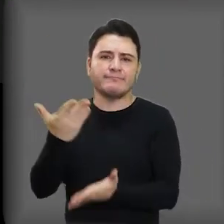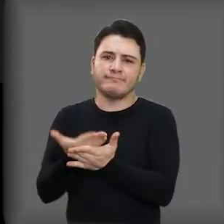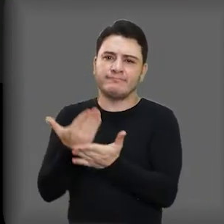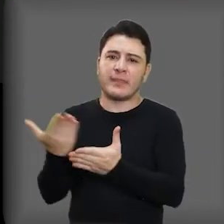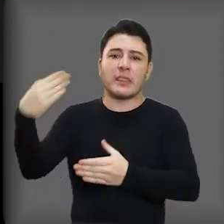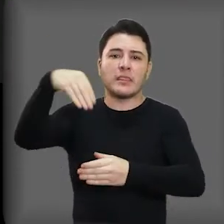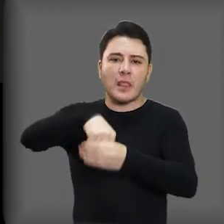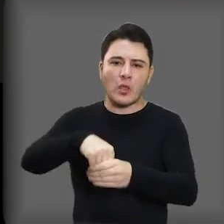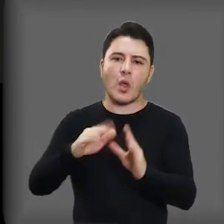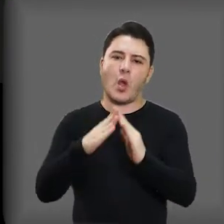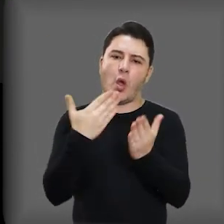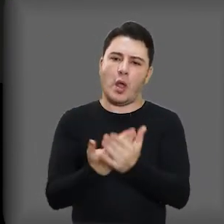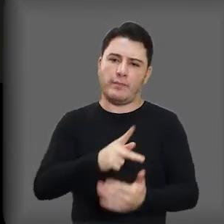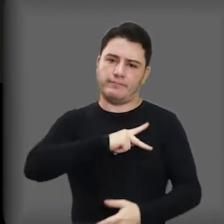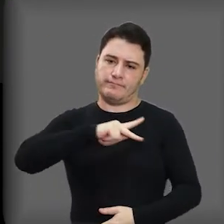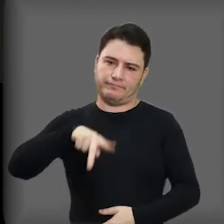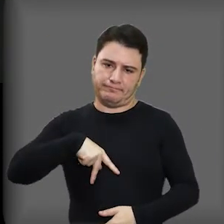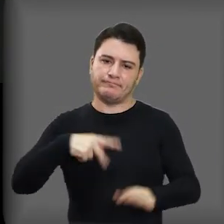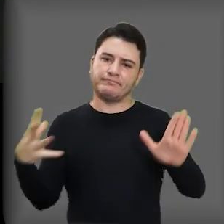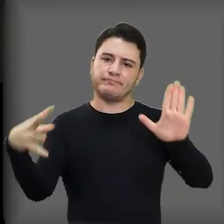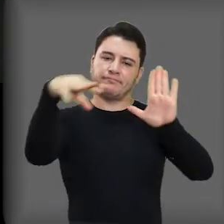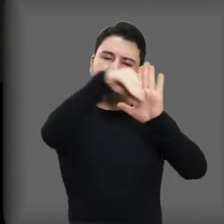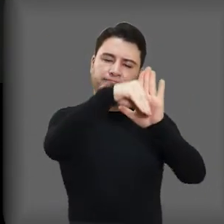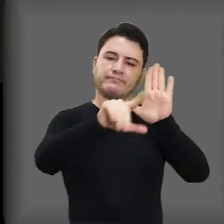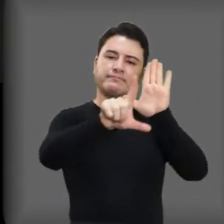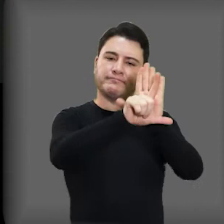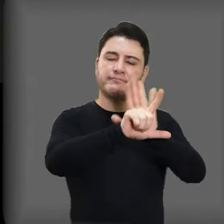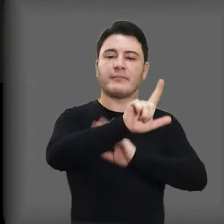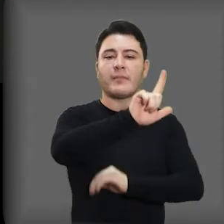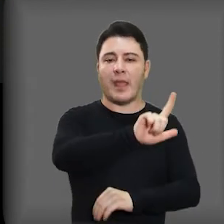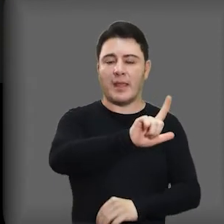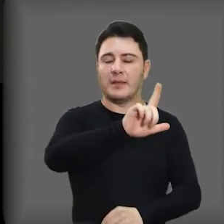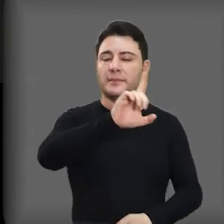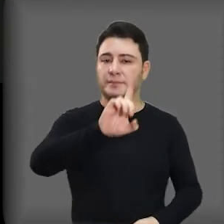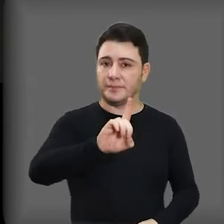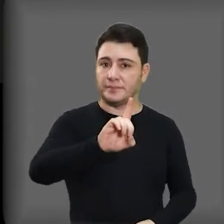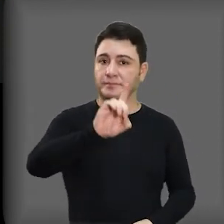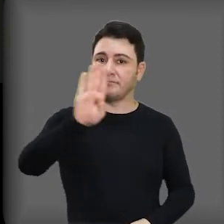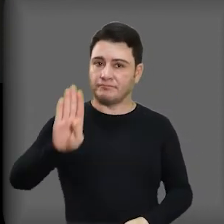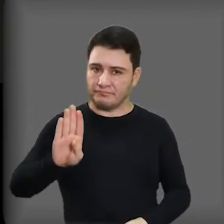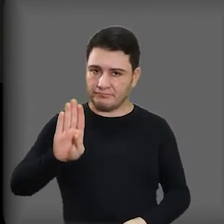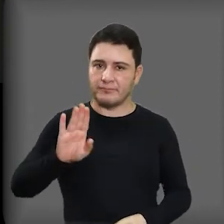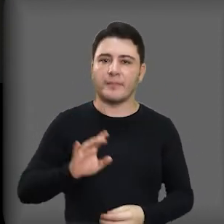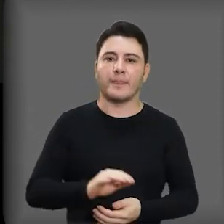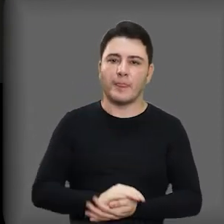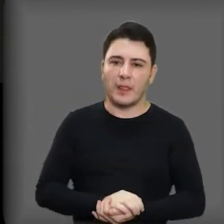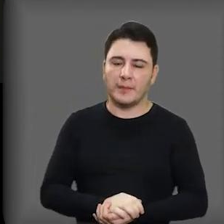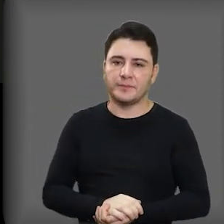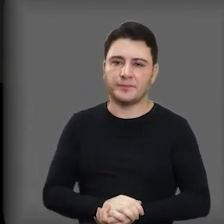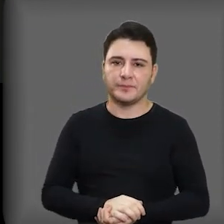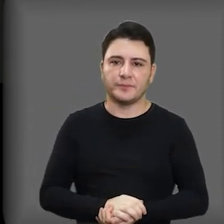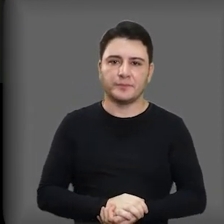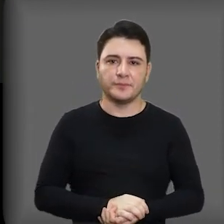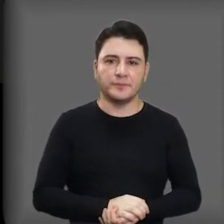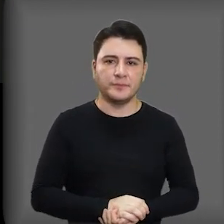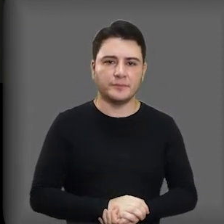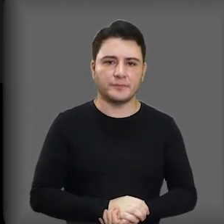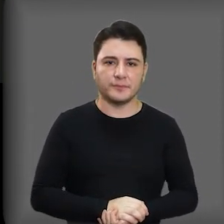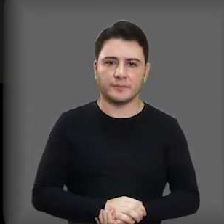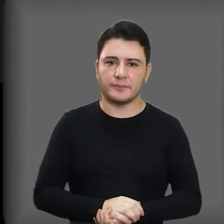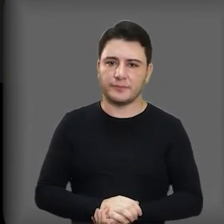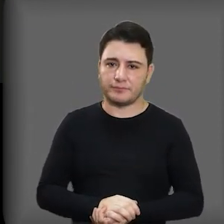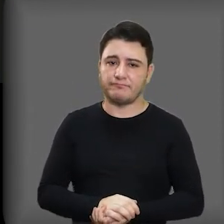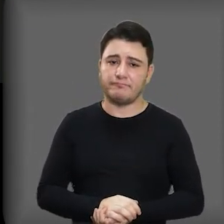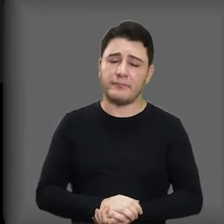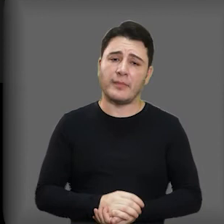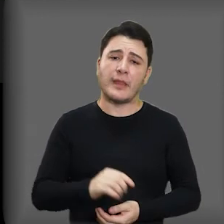da escola pública, dentro do ensino, das leis de diretrizes e bases